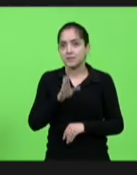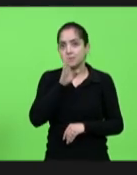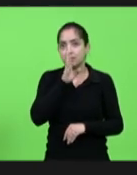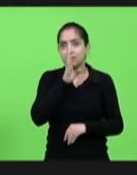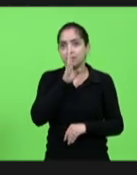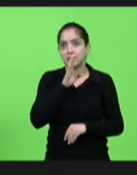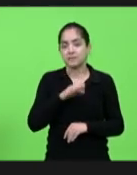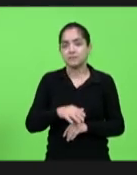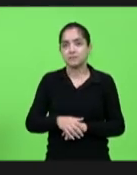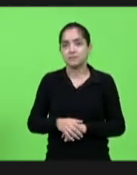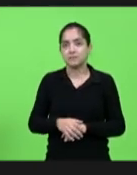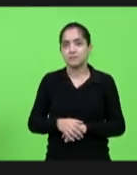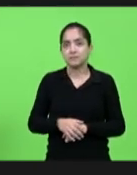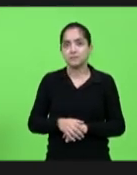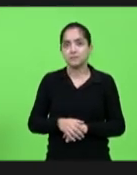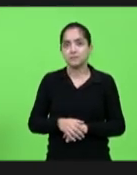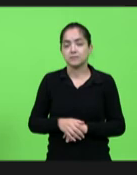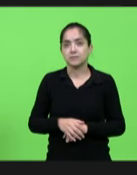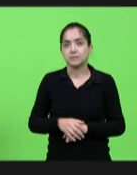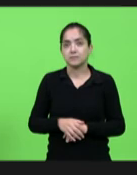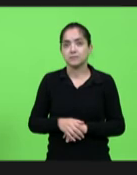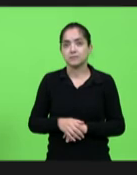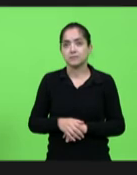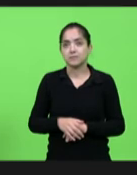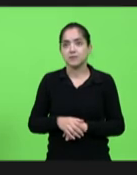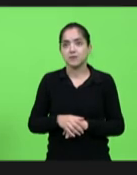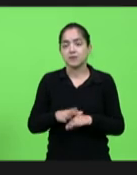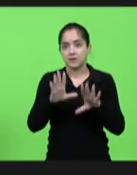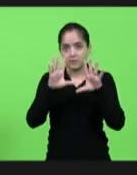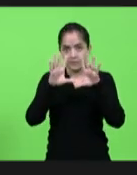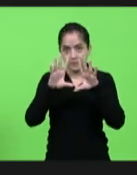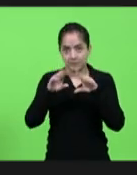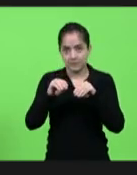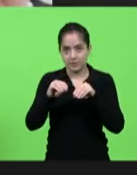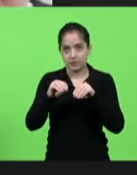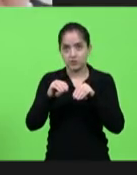se você puder a norma fecha a câmera